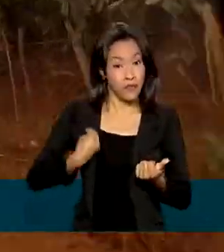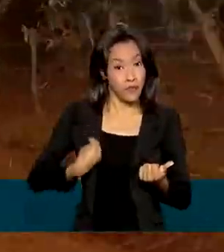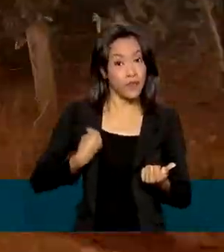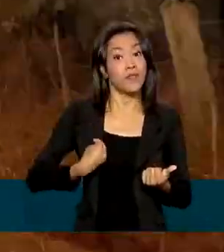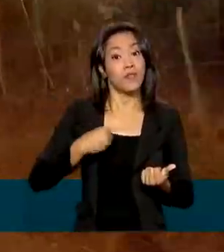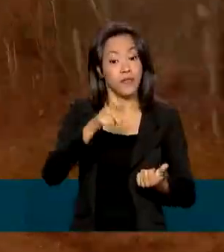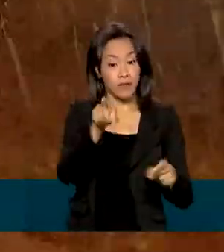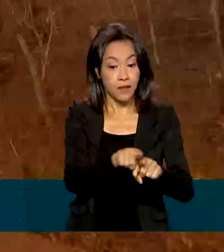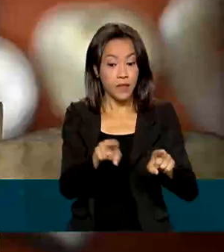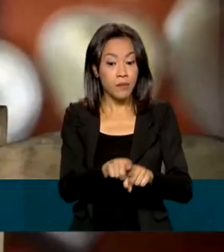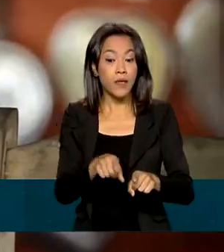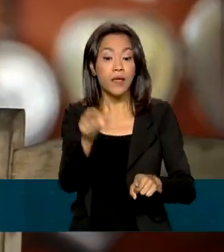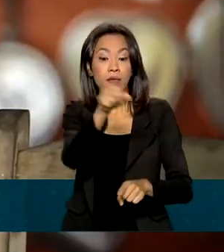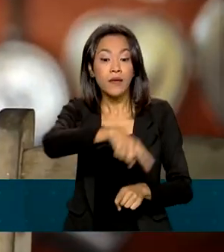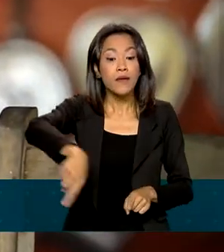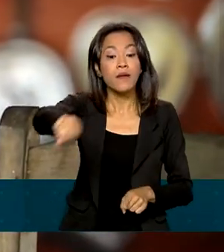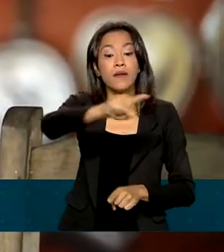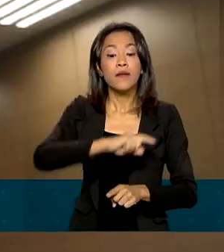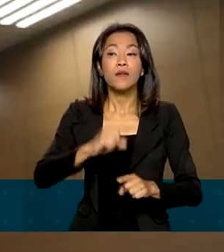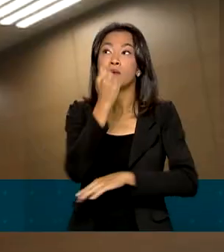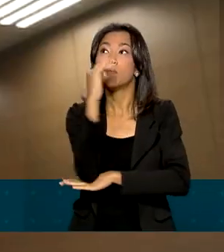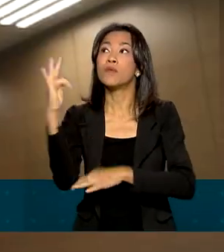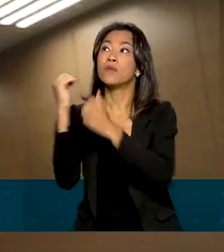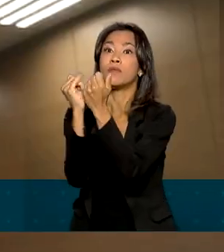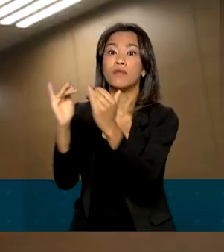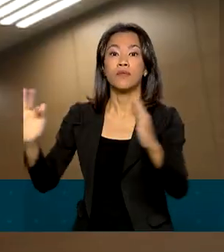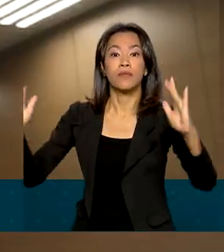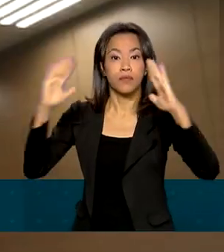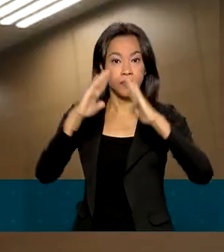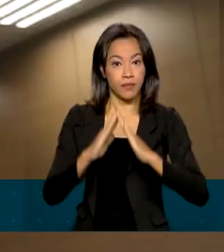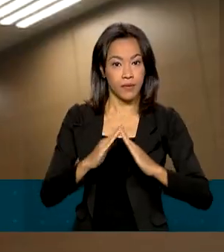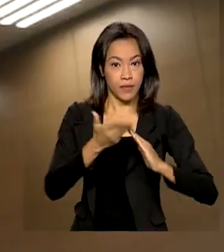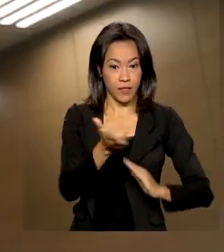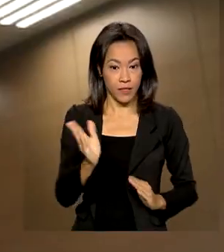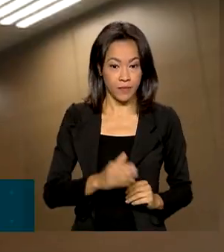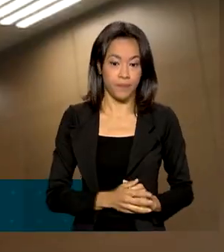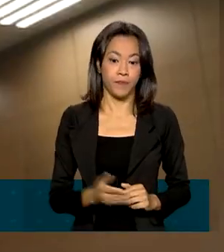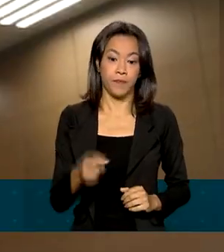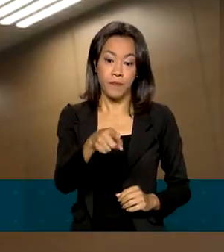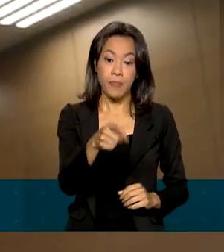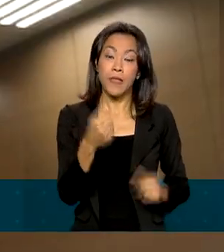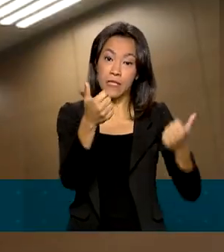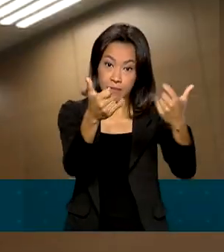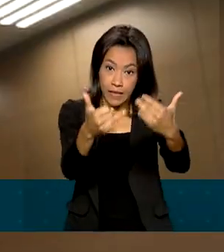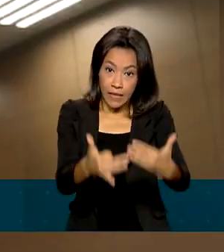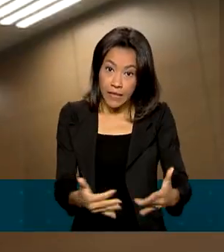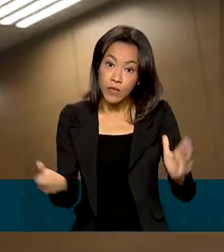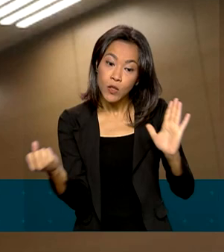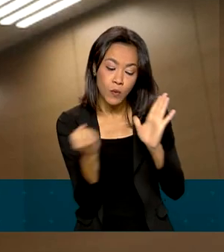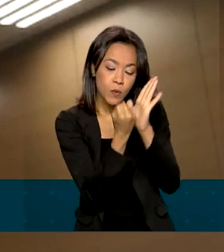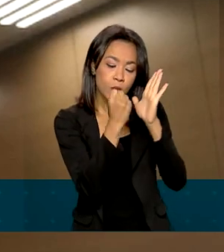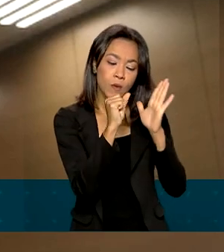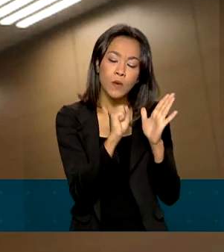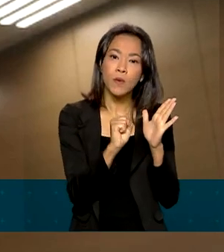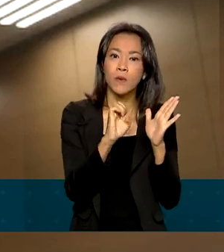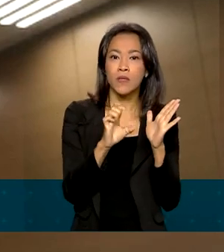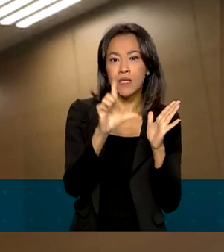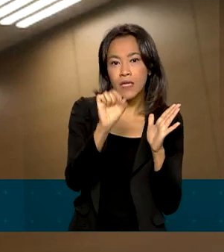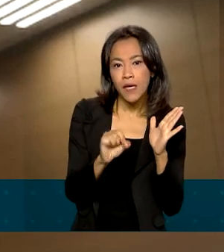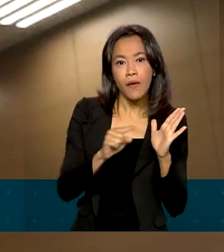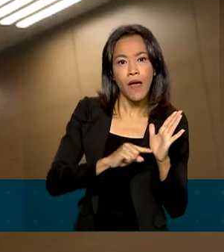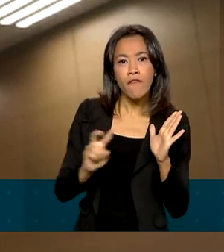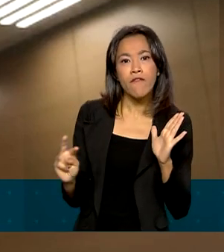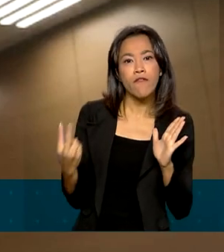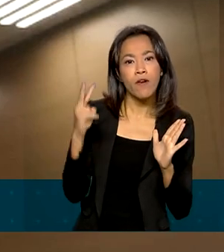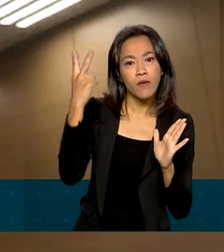e das condições socioambientais. O selo é o reconhecimento e a valorização de iniciativas